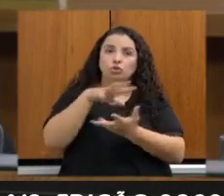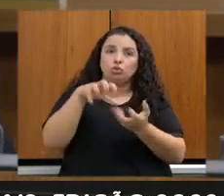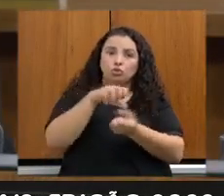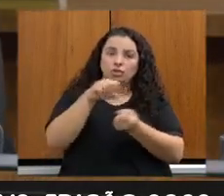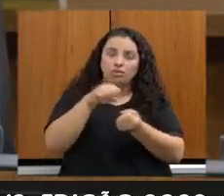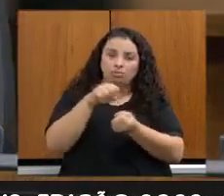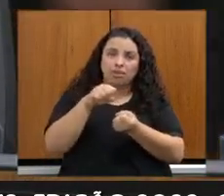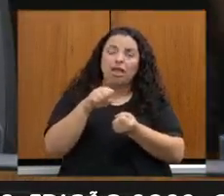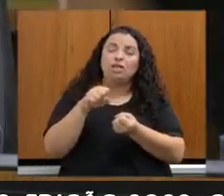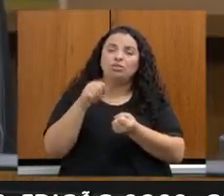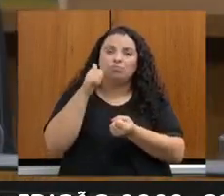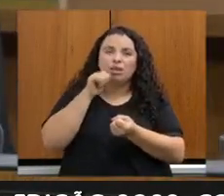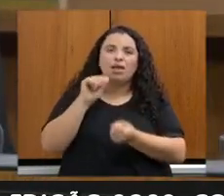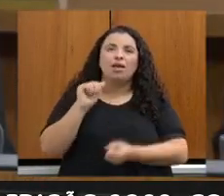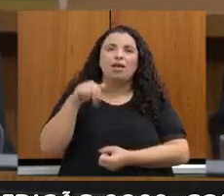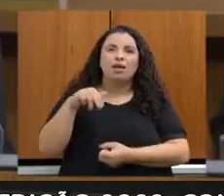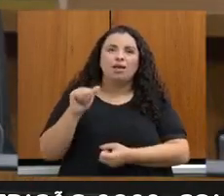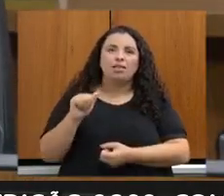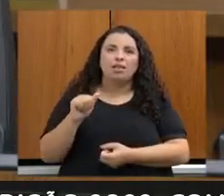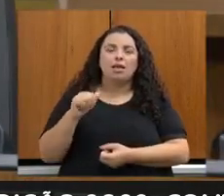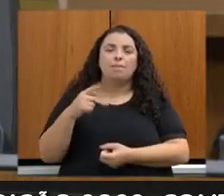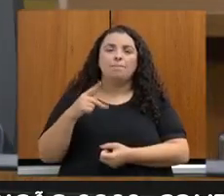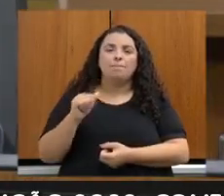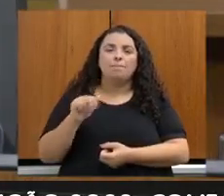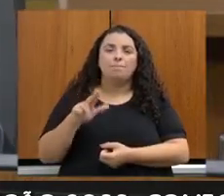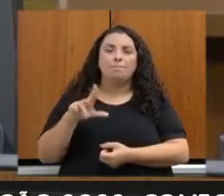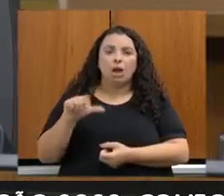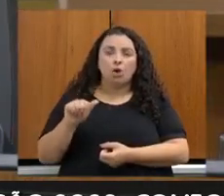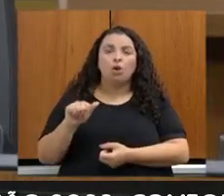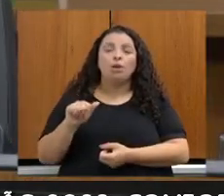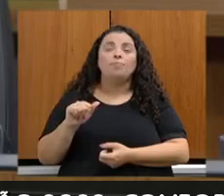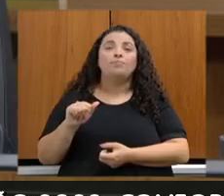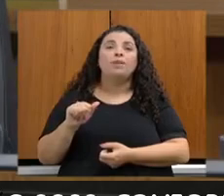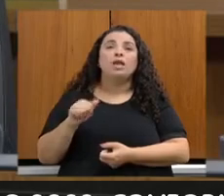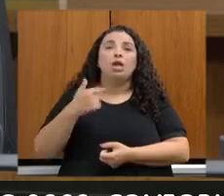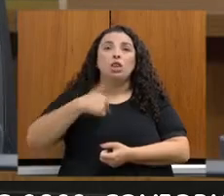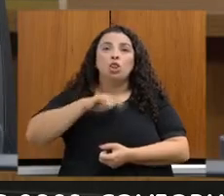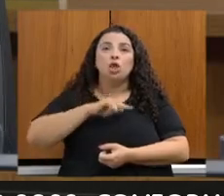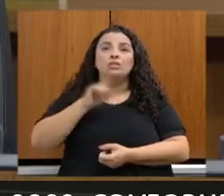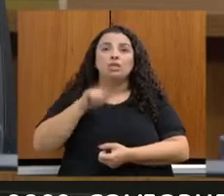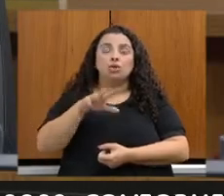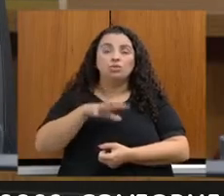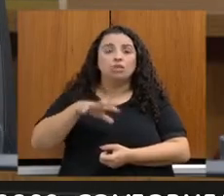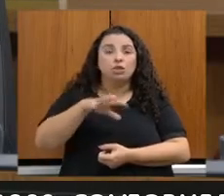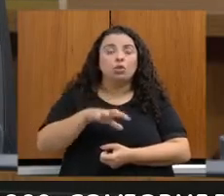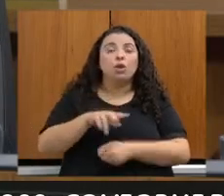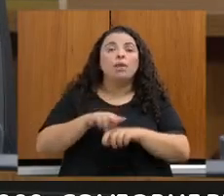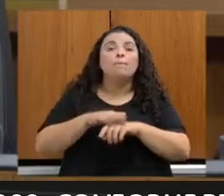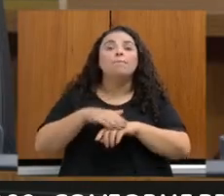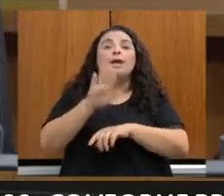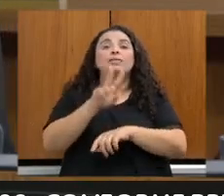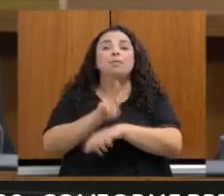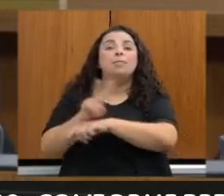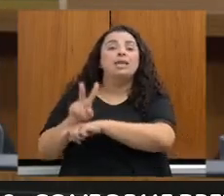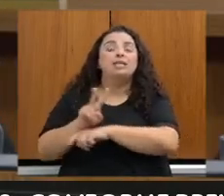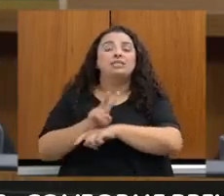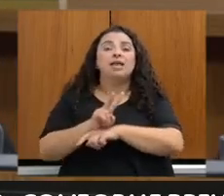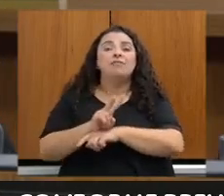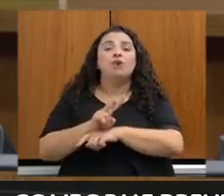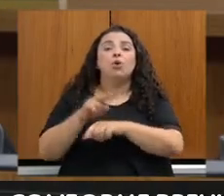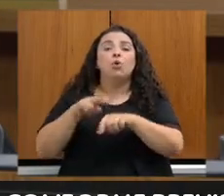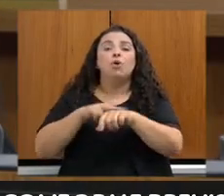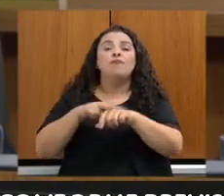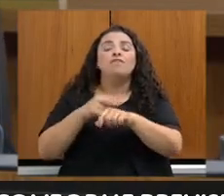remota, Ana Paula Mello, que nós somos o setor que mais preserva a vegetação nativa dentro das propriedades rurais.